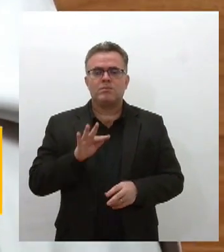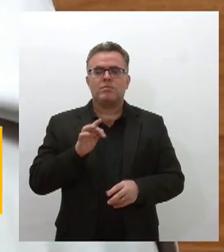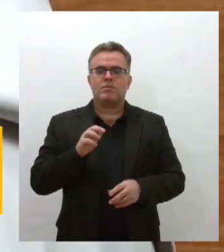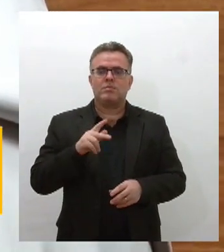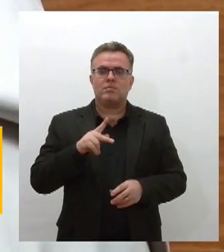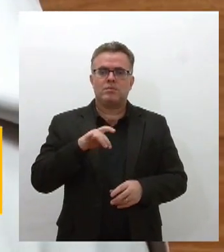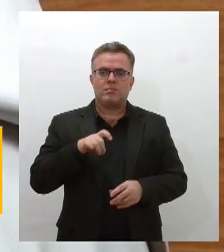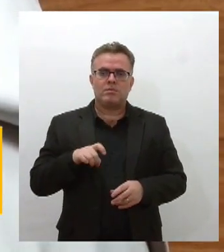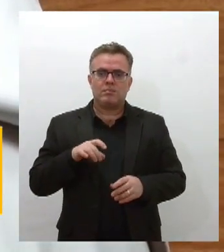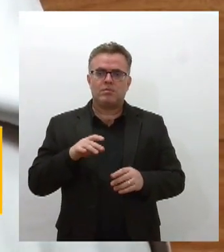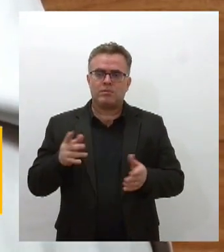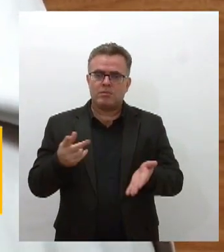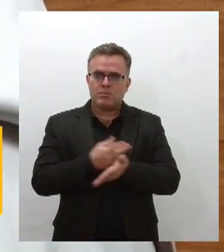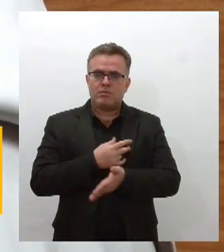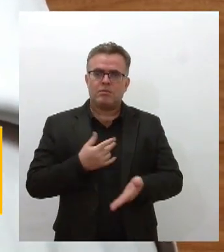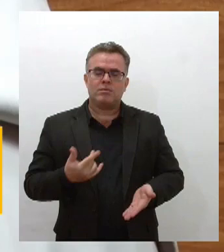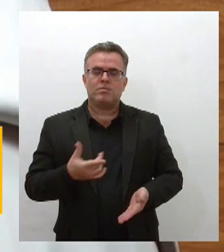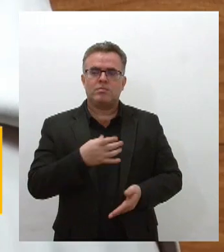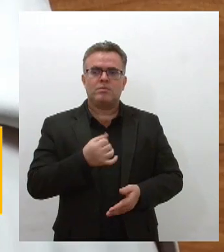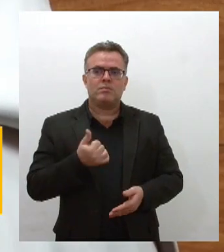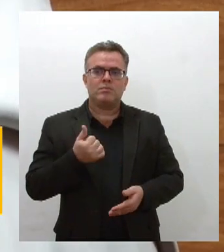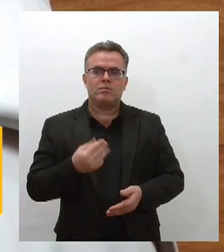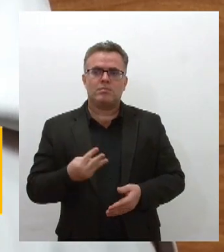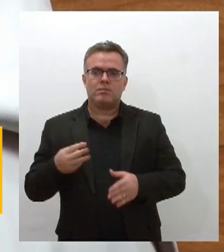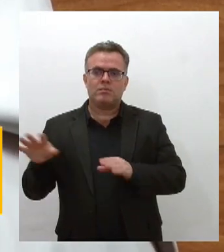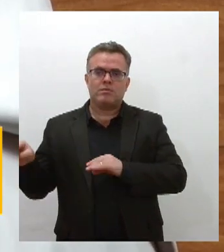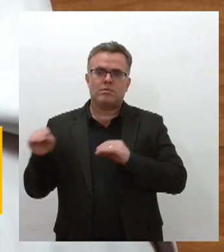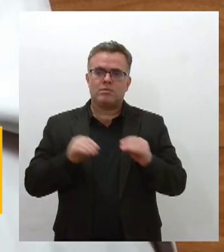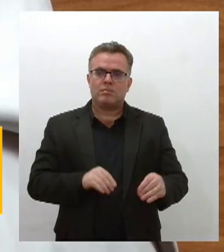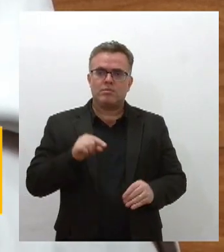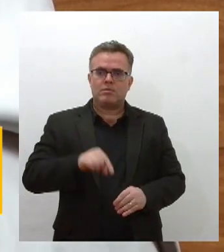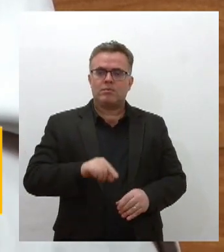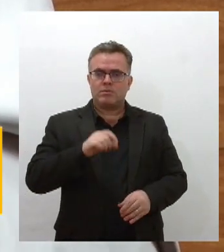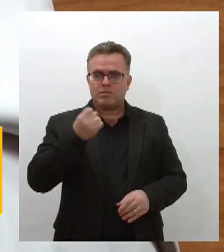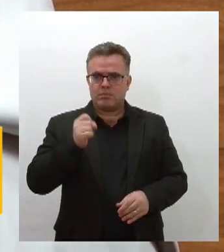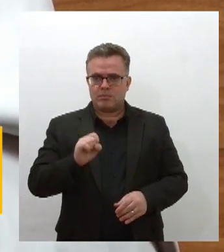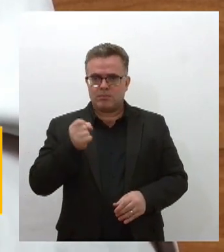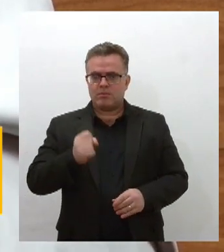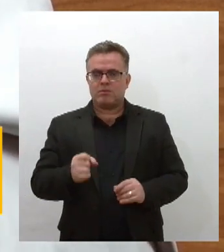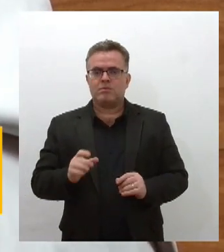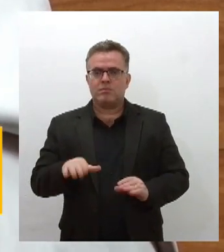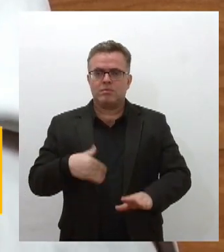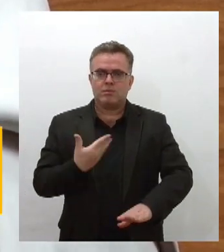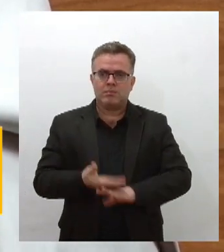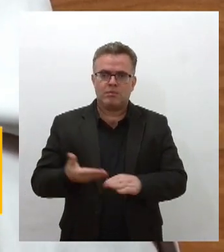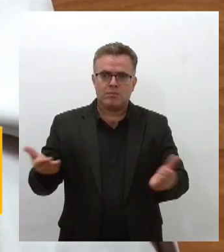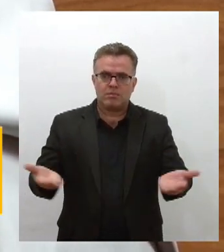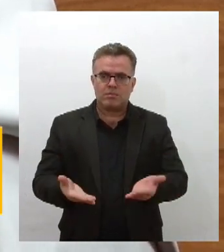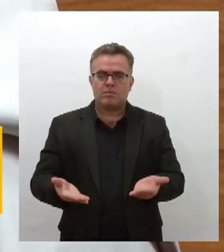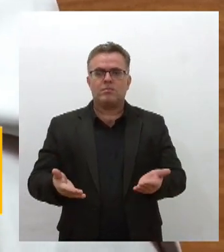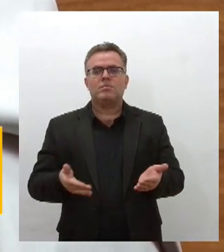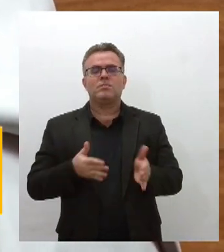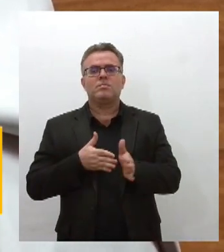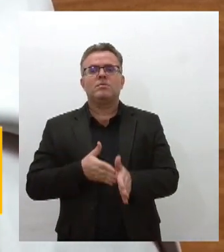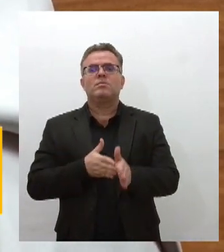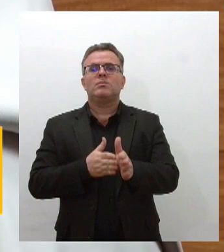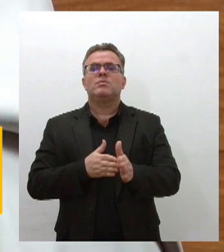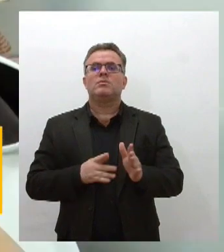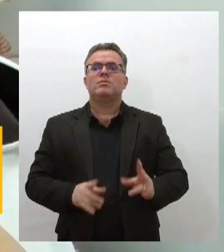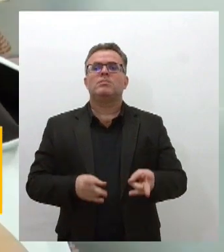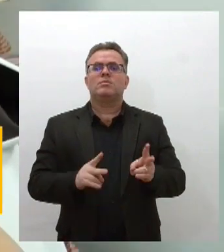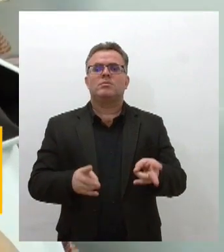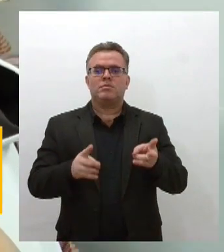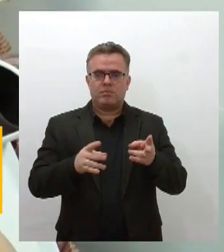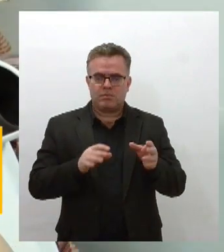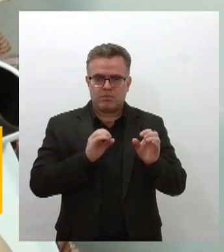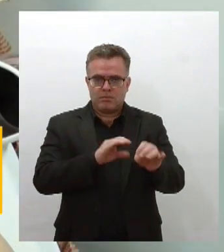em 2013 chega a Sergipe para até hoje seguir com a missão de evangelizar